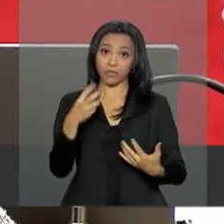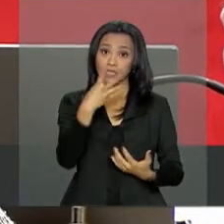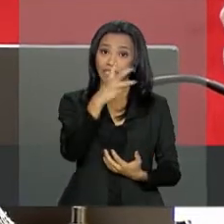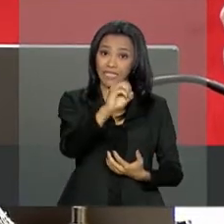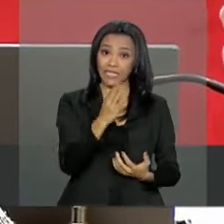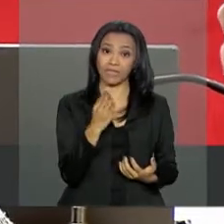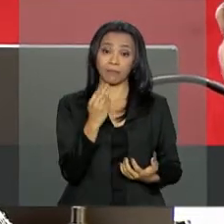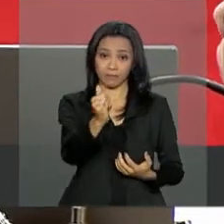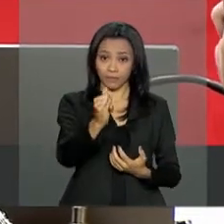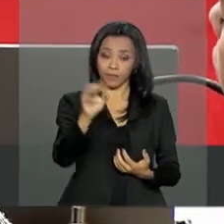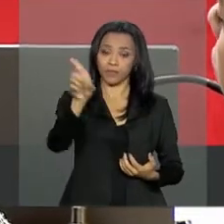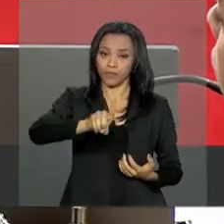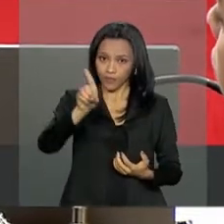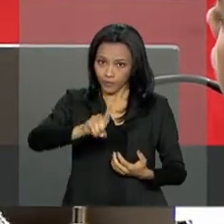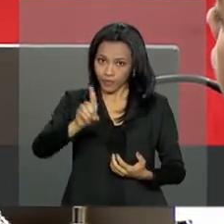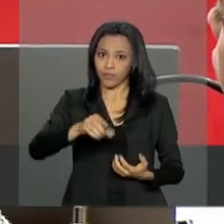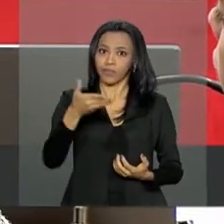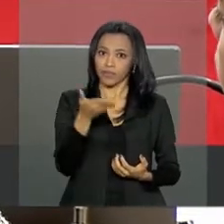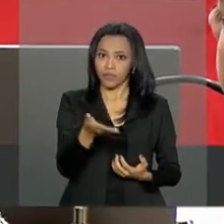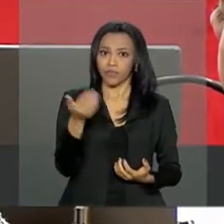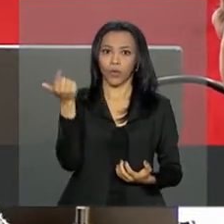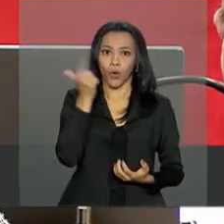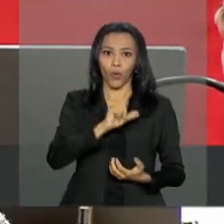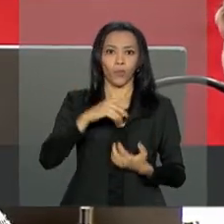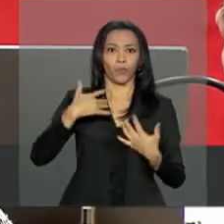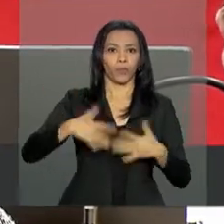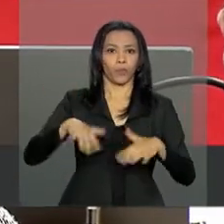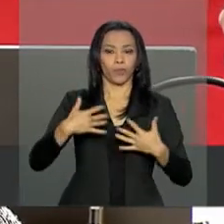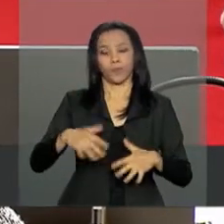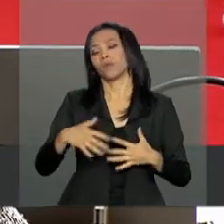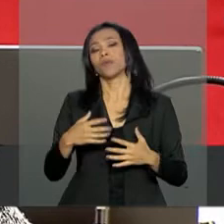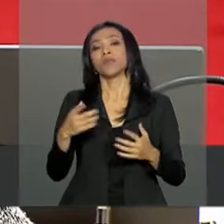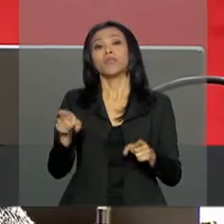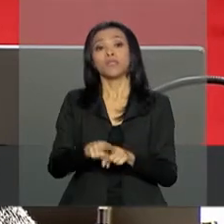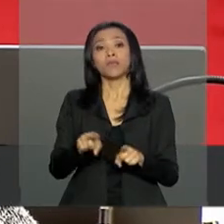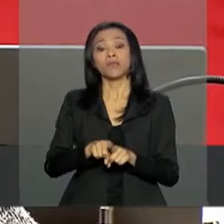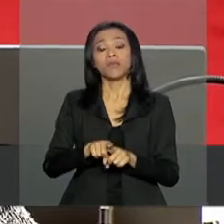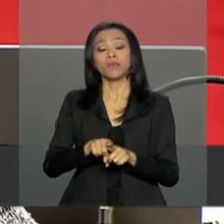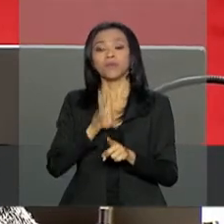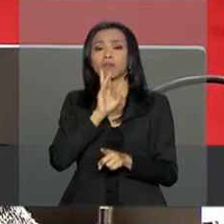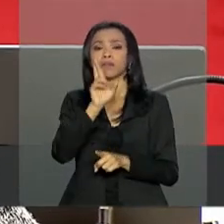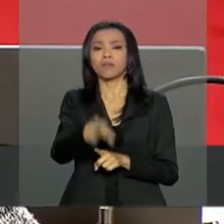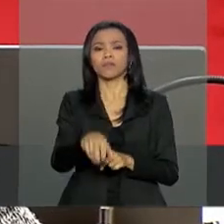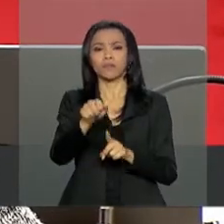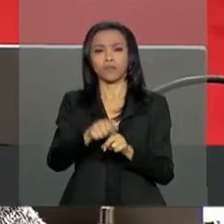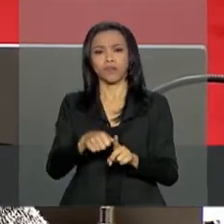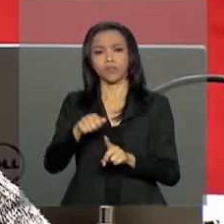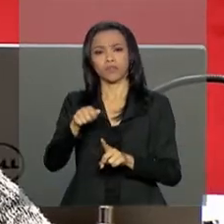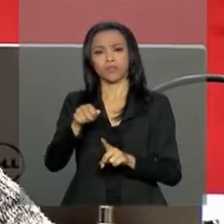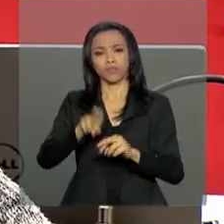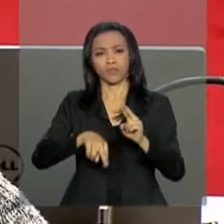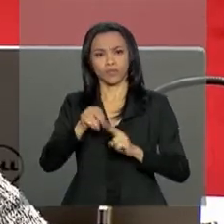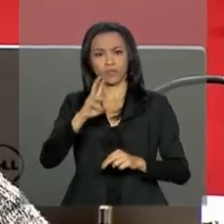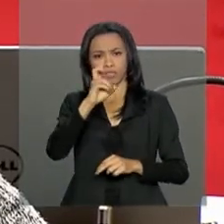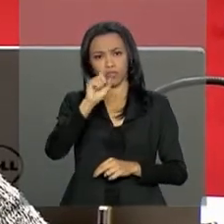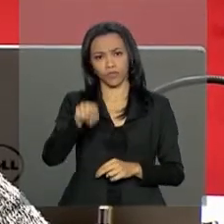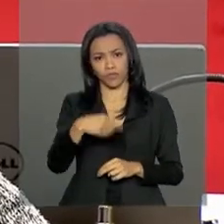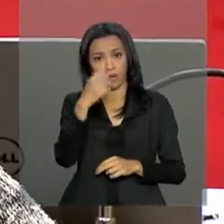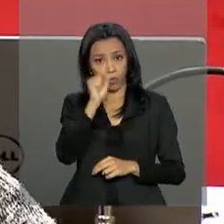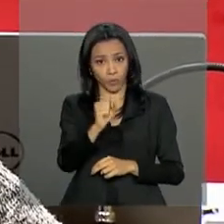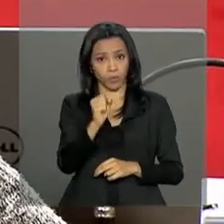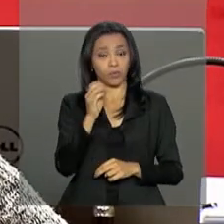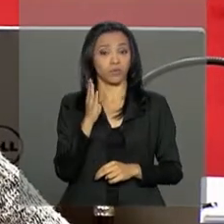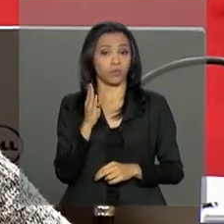dólares de saldo, e o resultado do mês de junho, que foi de 5,8 bilhões de